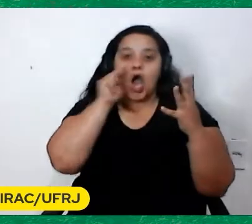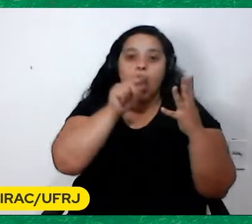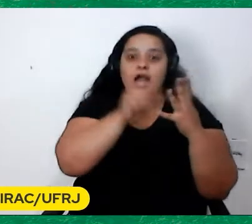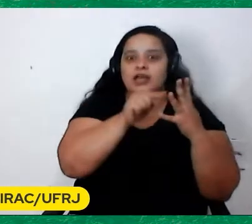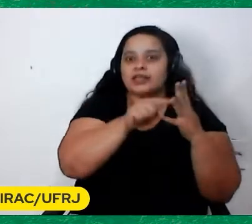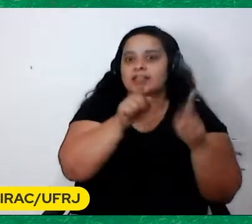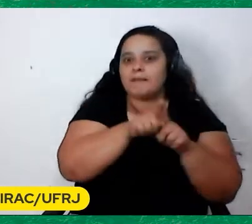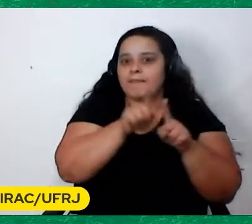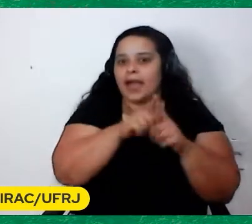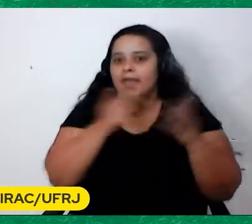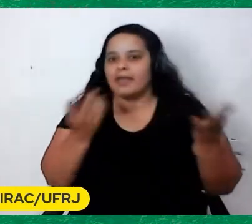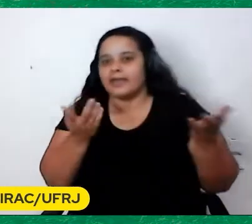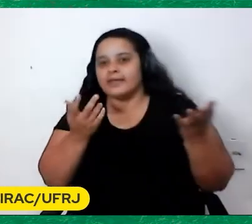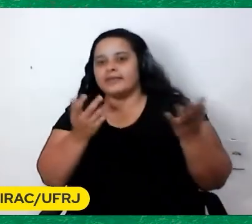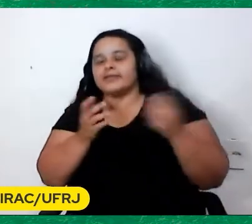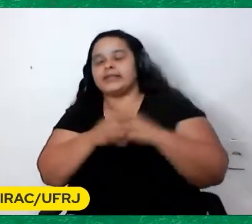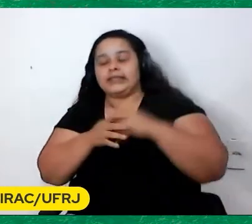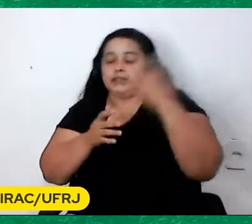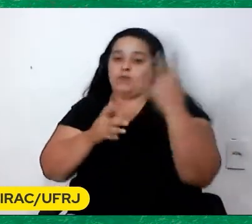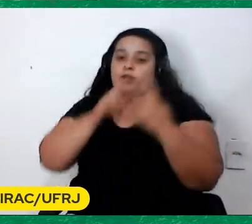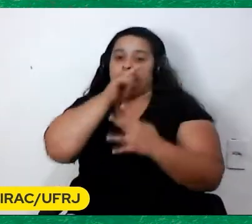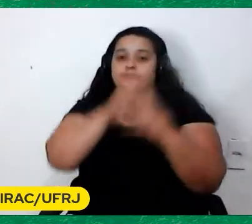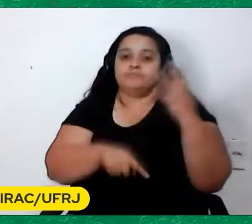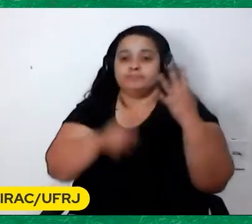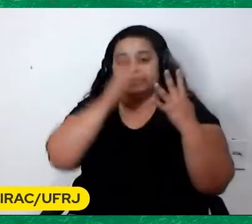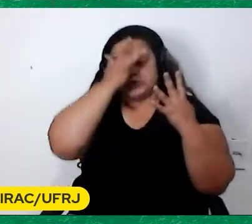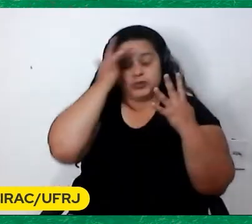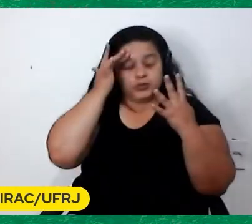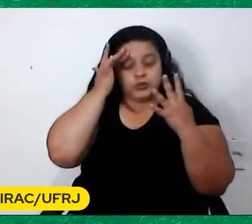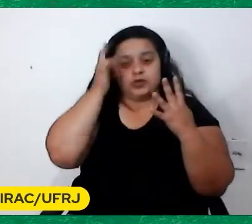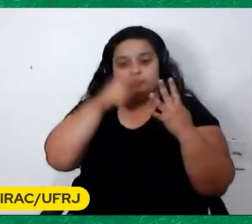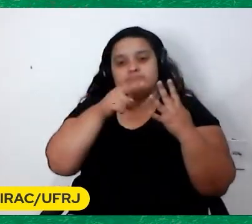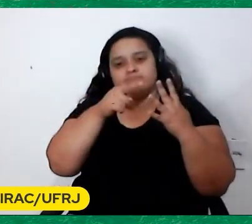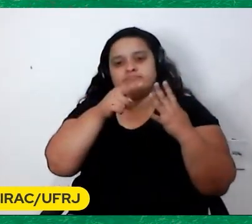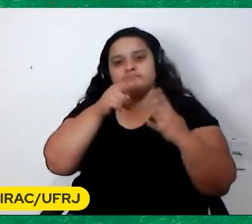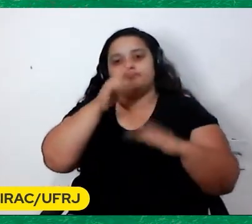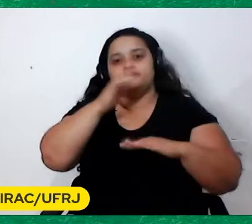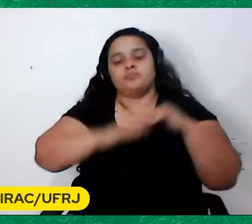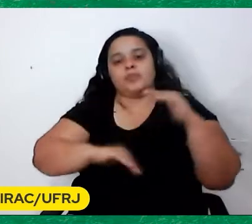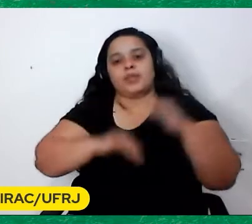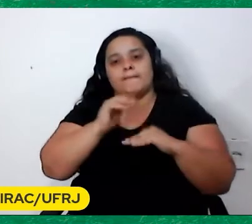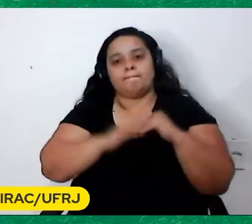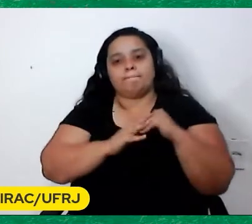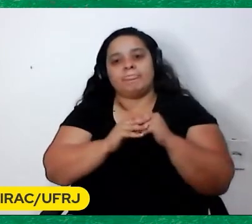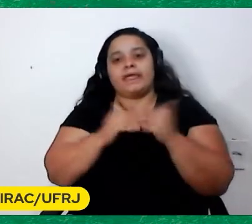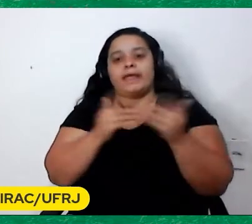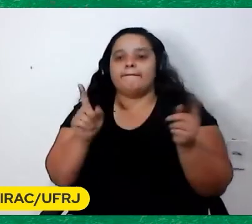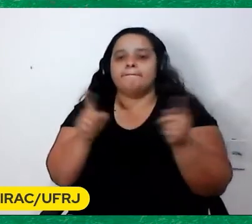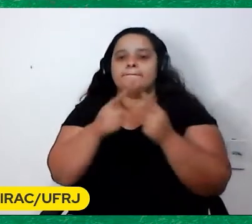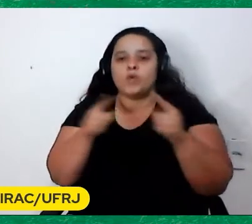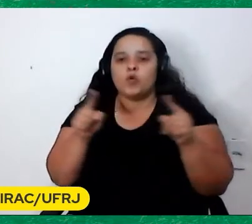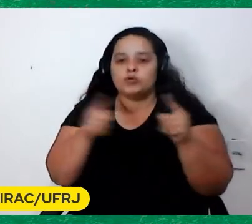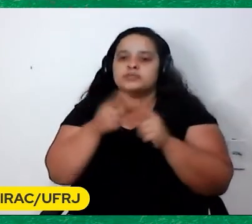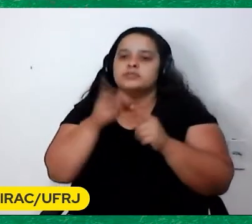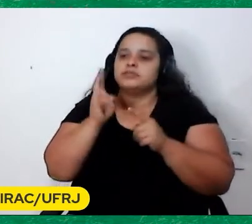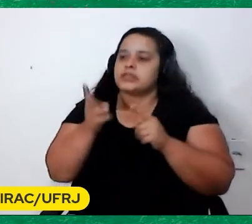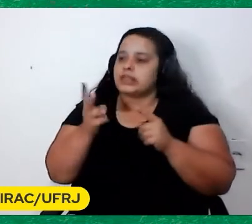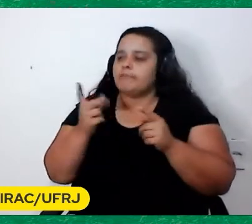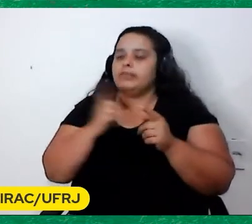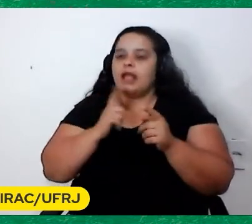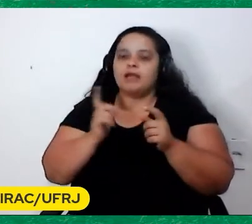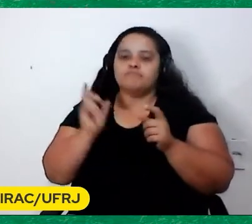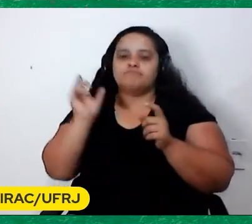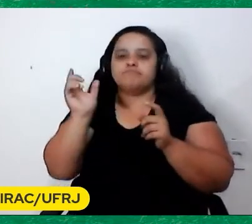São quatro personagens Ali rodando Girando E E as músicas Costurando Toda a história